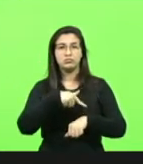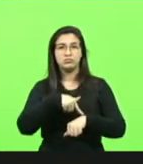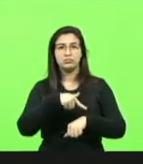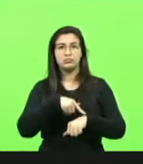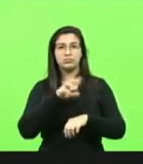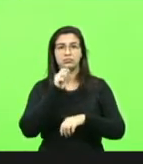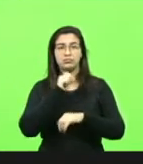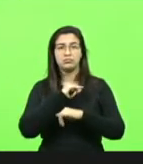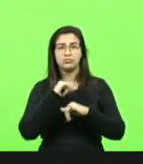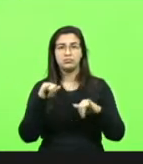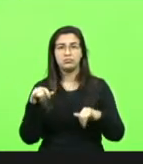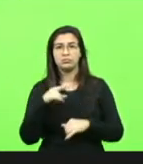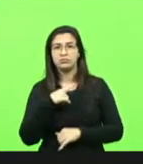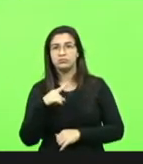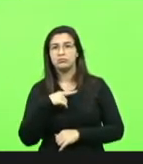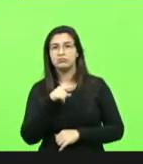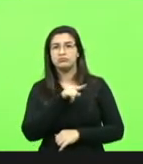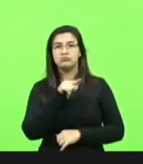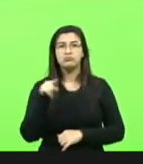comunicações.